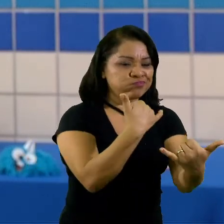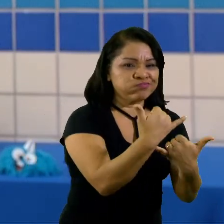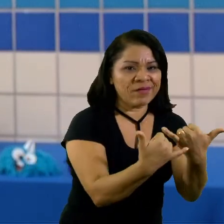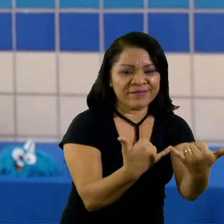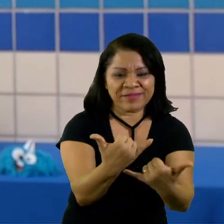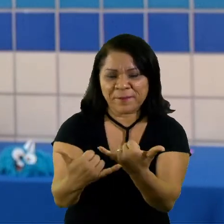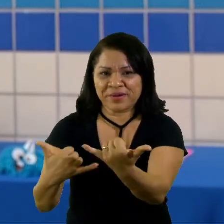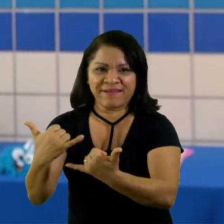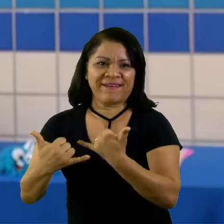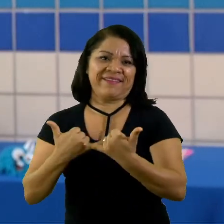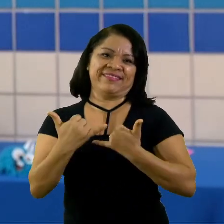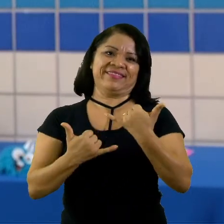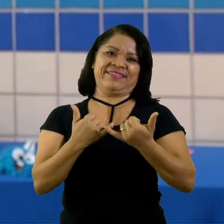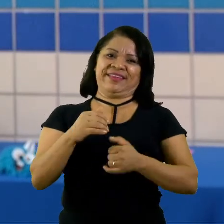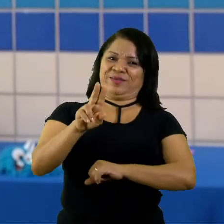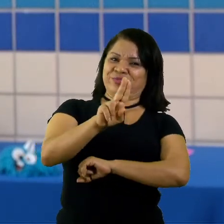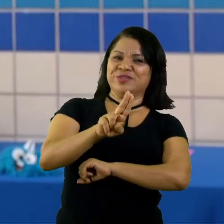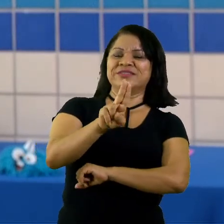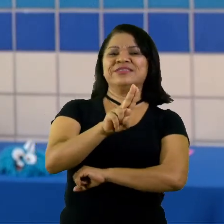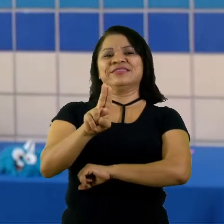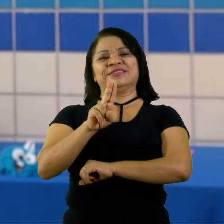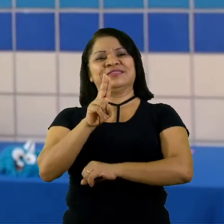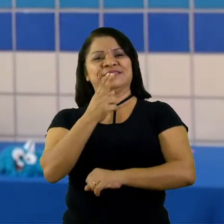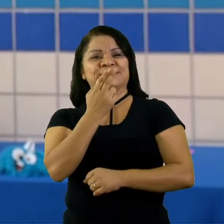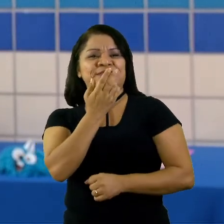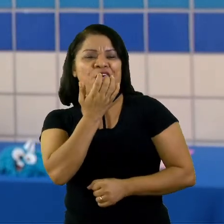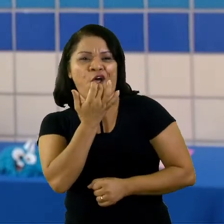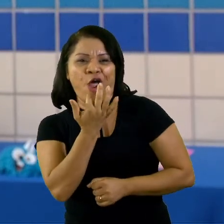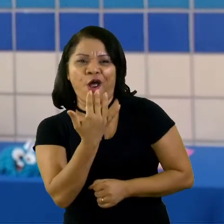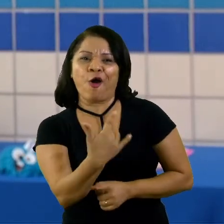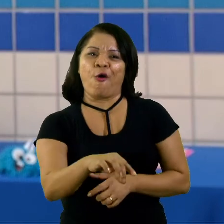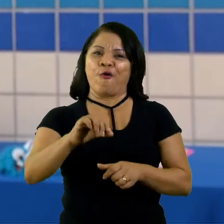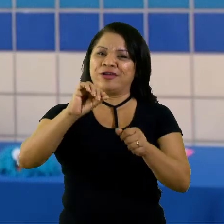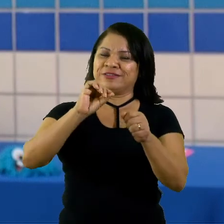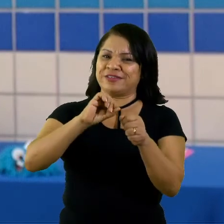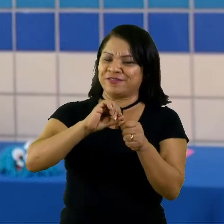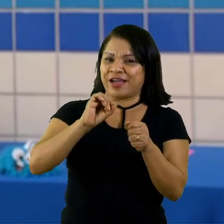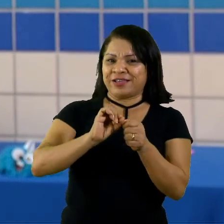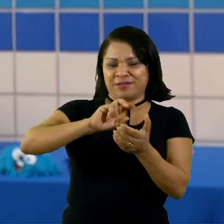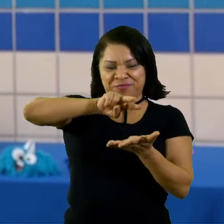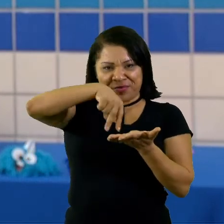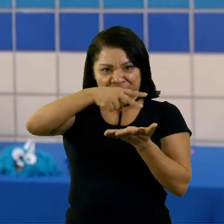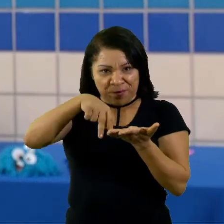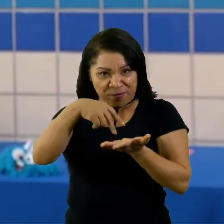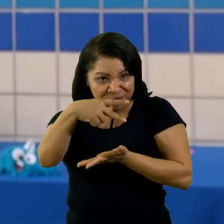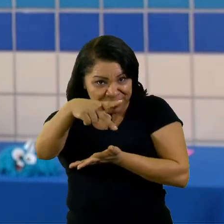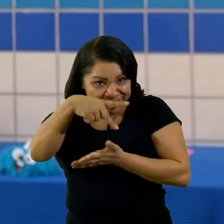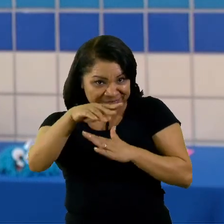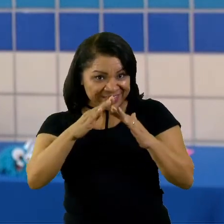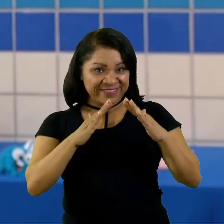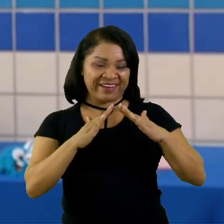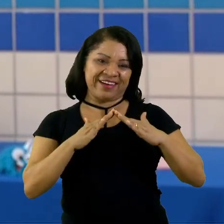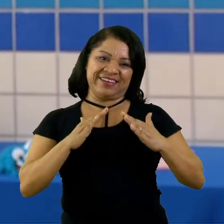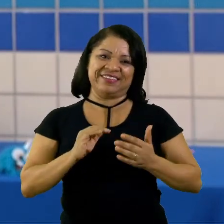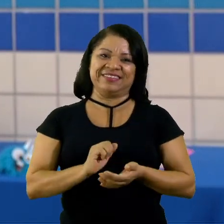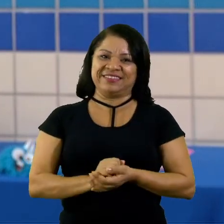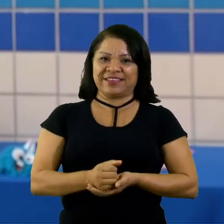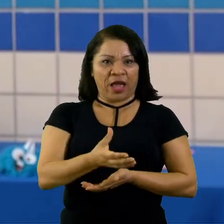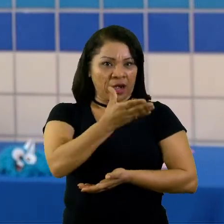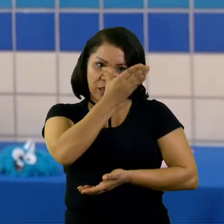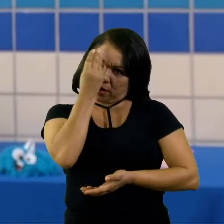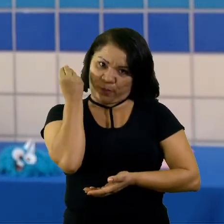hoje. Utilizando as cores e fazendo todos os movimentos aí na sua casa. E não se esqueçam,